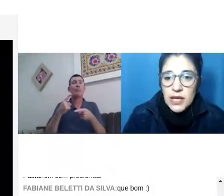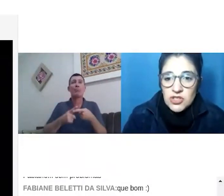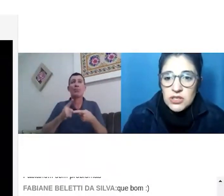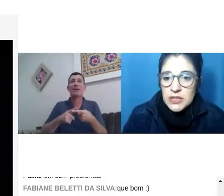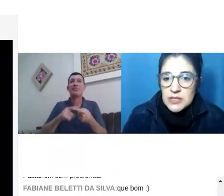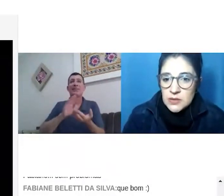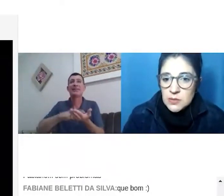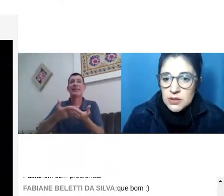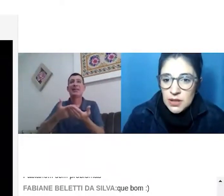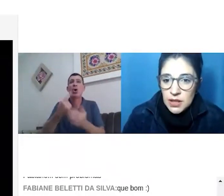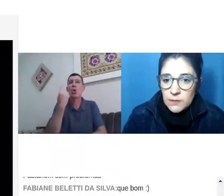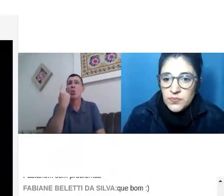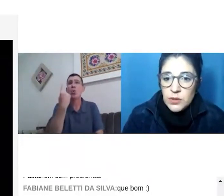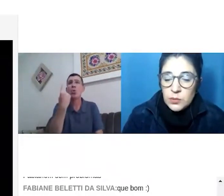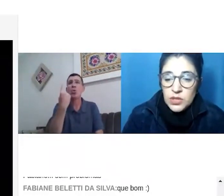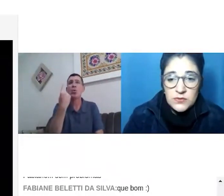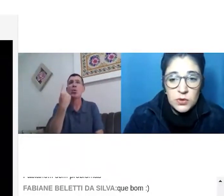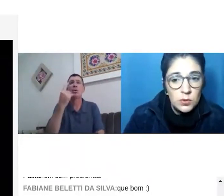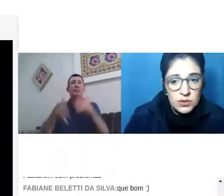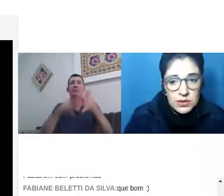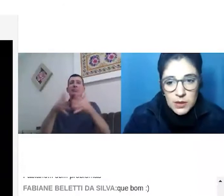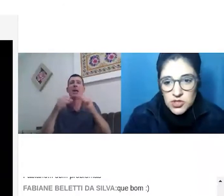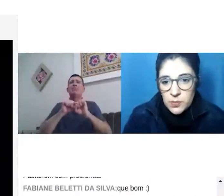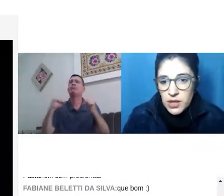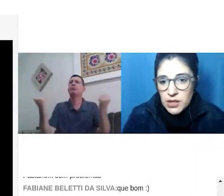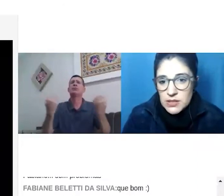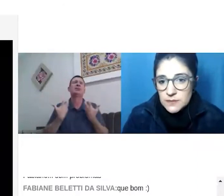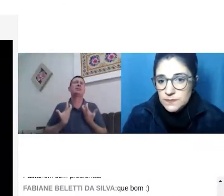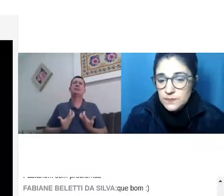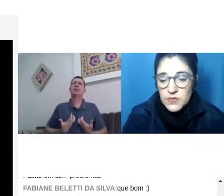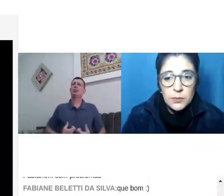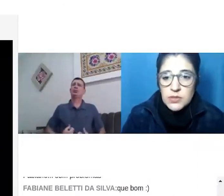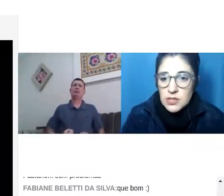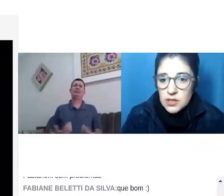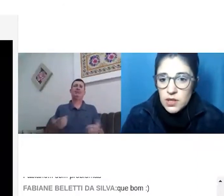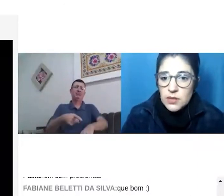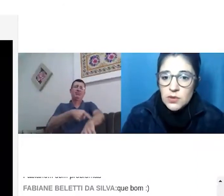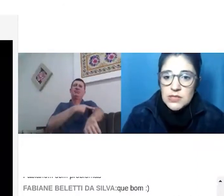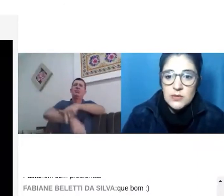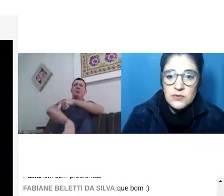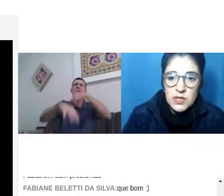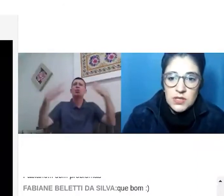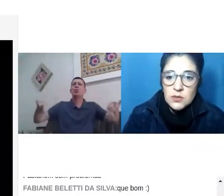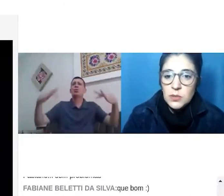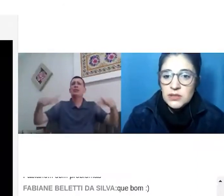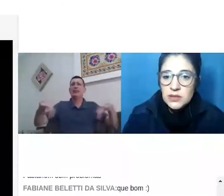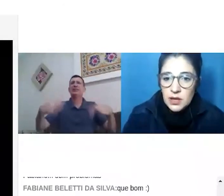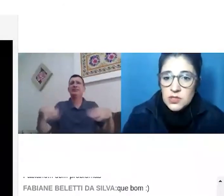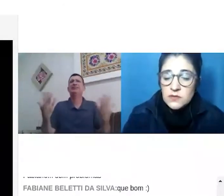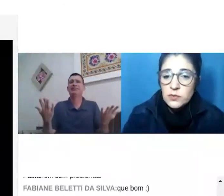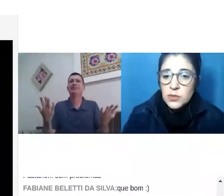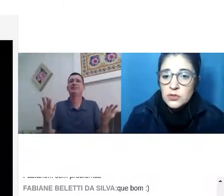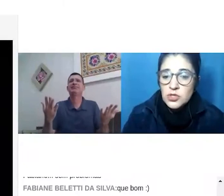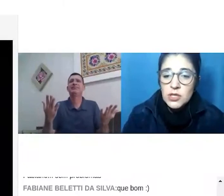qualidade da interpretação se mantenha, porque se for um intérprete apenas, é impossível, além do cansaço físico, mental,